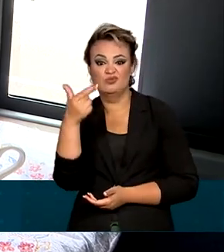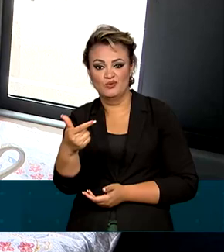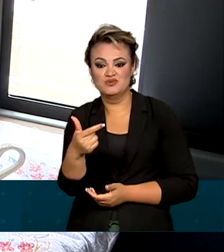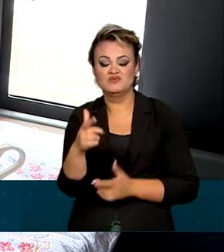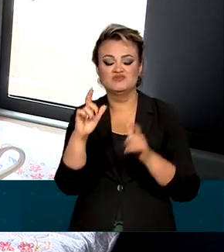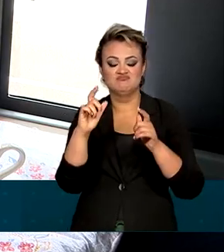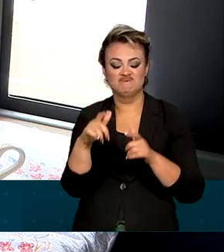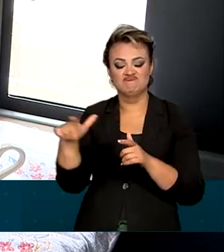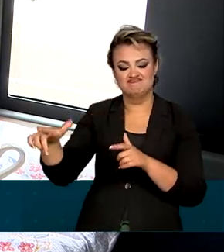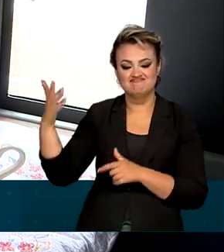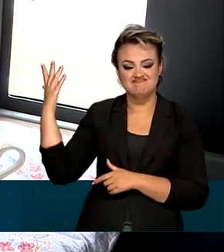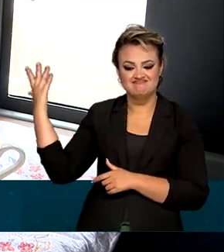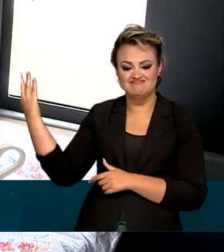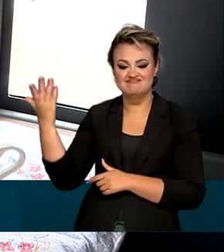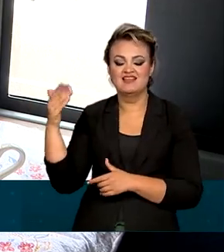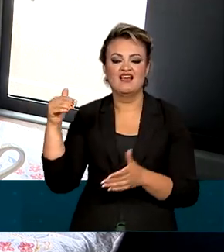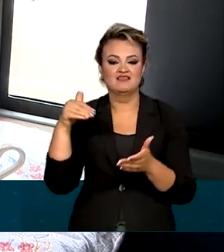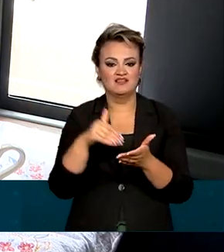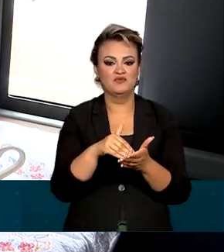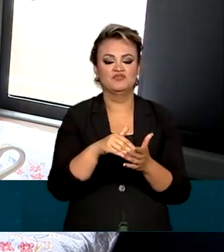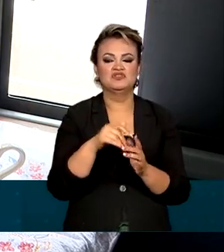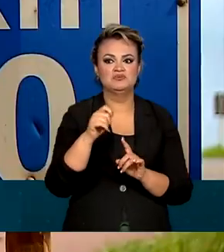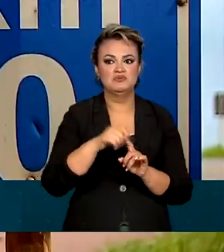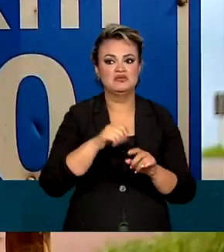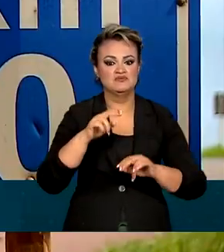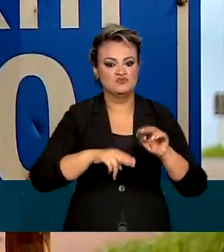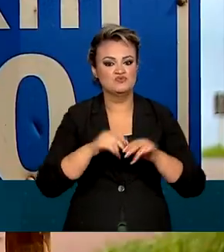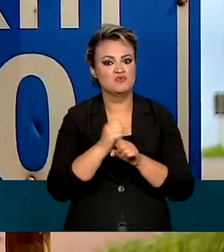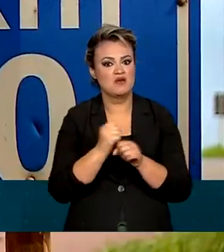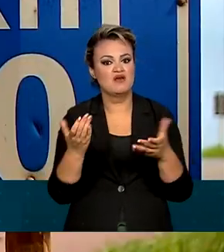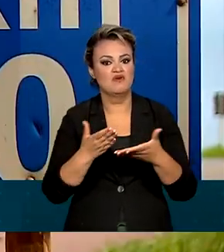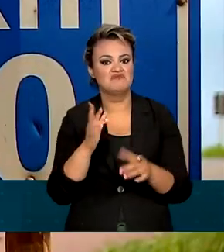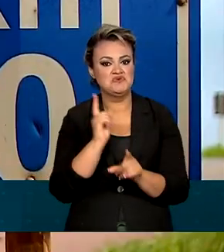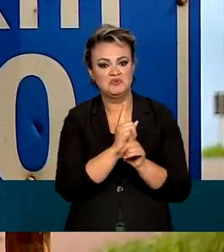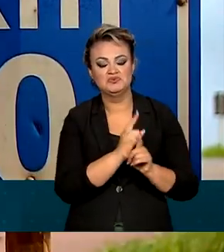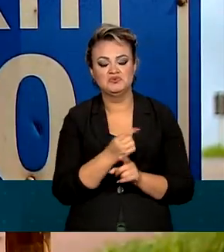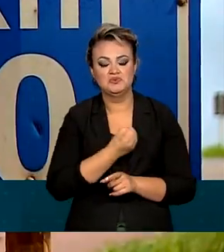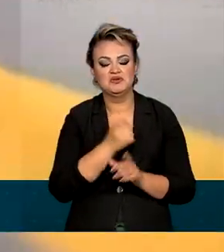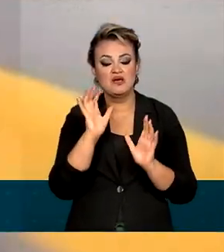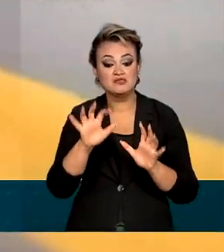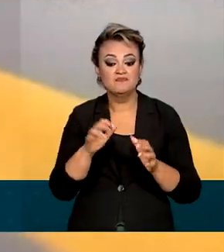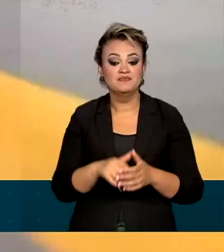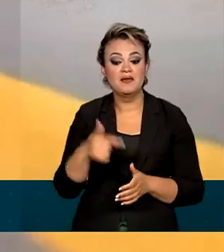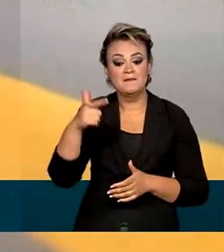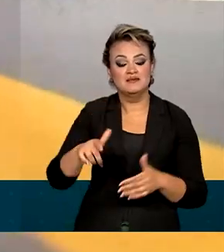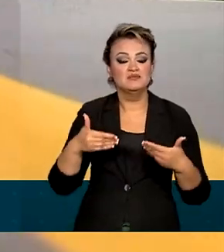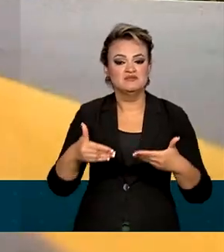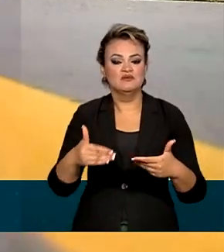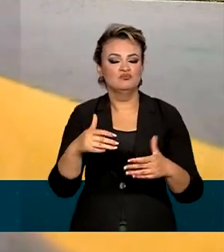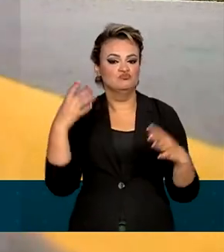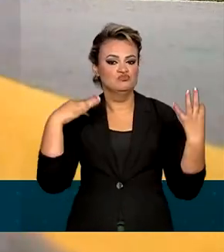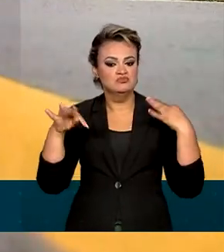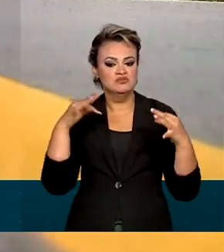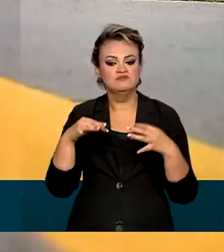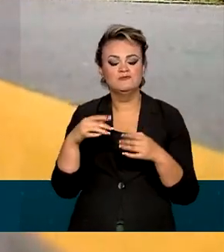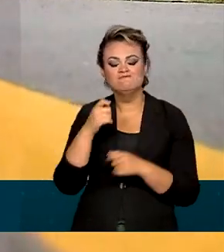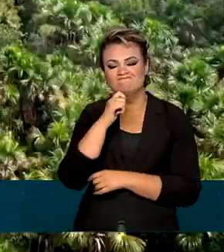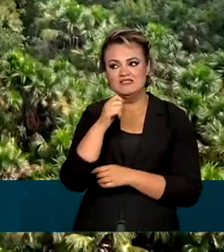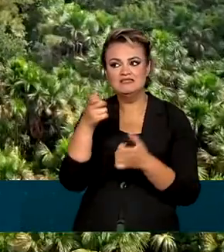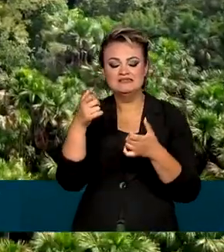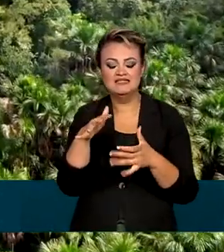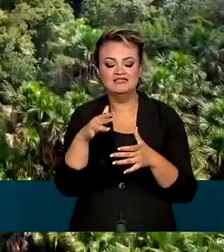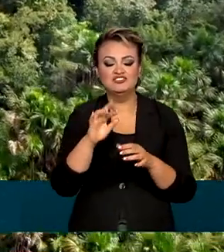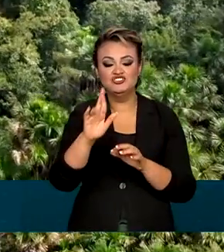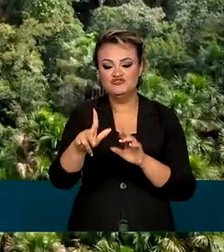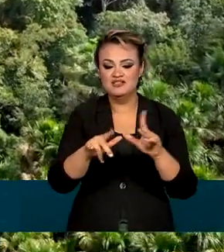acampamentos até o final de junho deste ano. O Ministério do Turismo identificou a necessidade de diferenciar